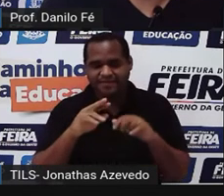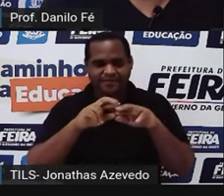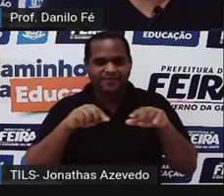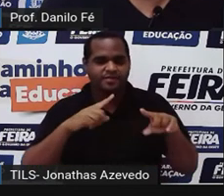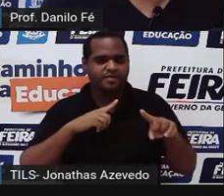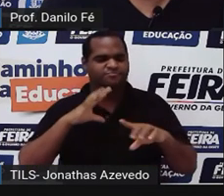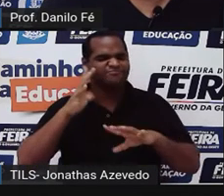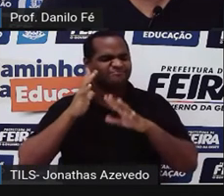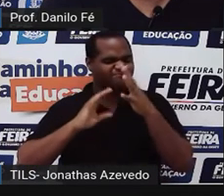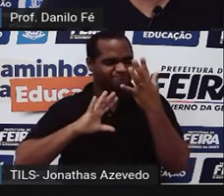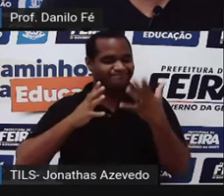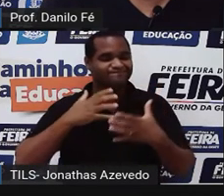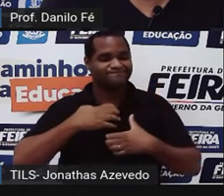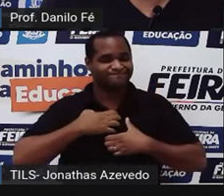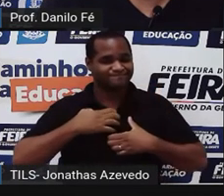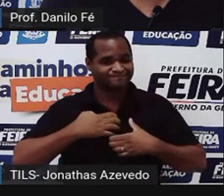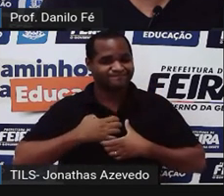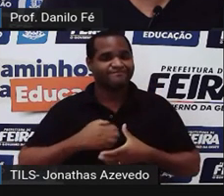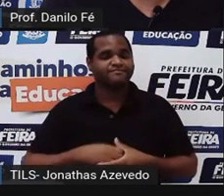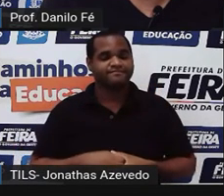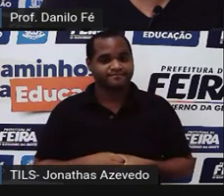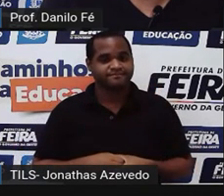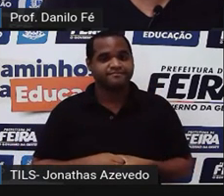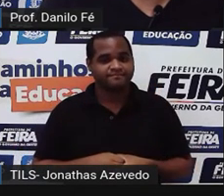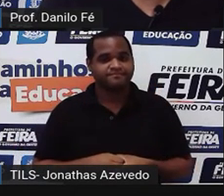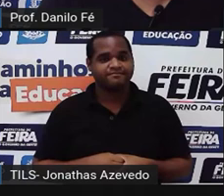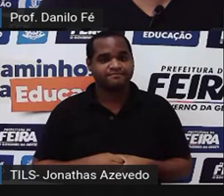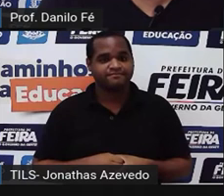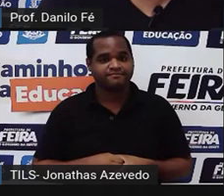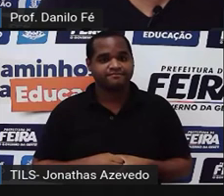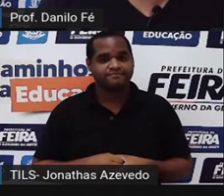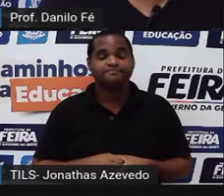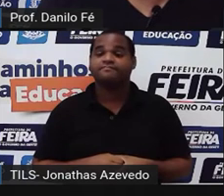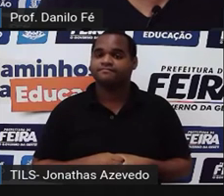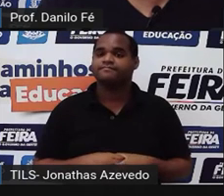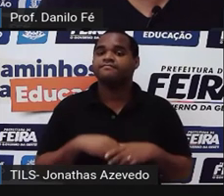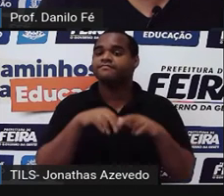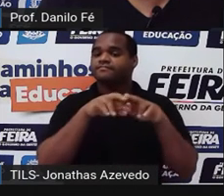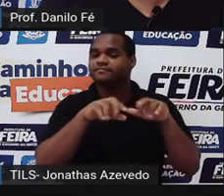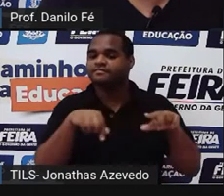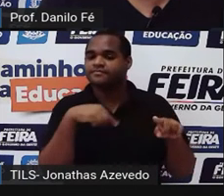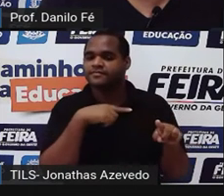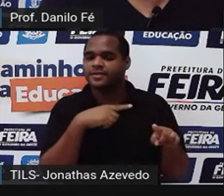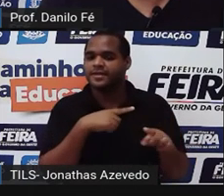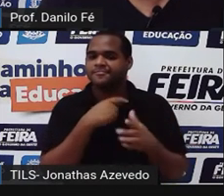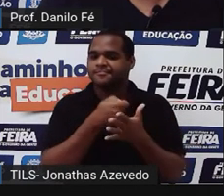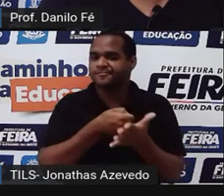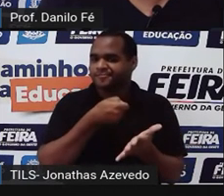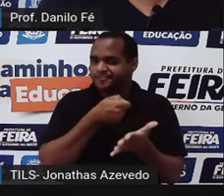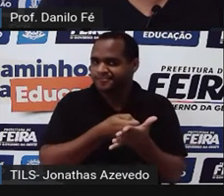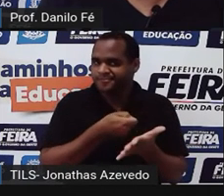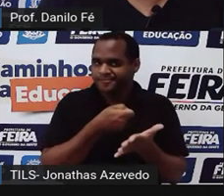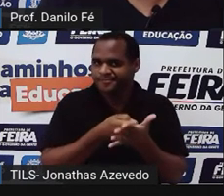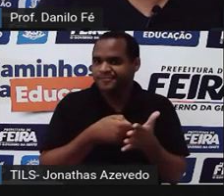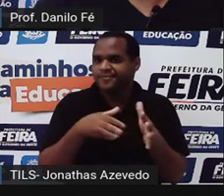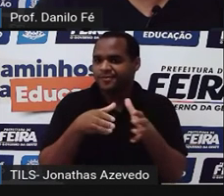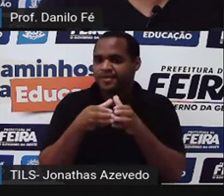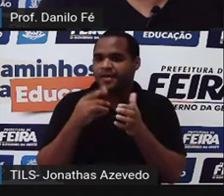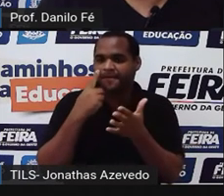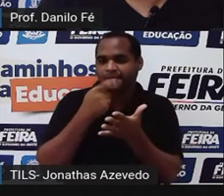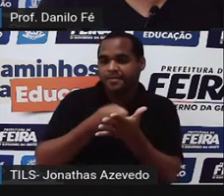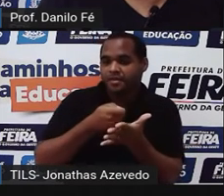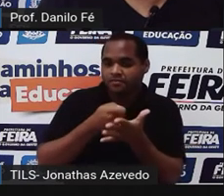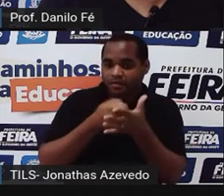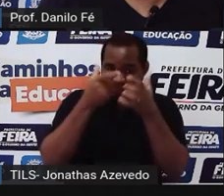incômodo. E as cortes fazem também uma exigência. Eles exigem que o rei